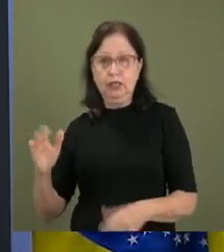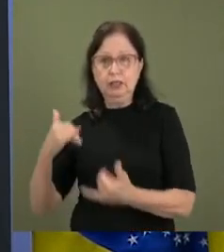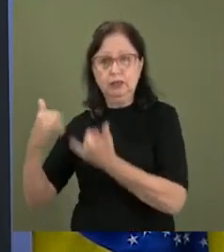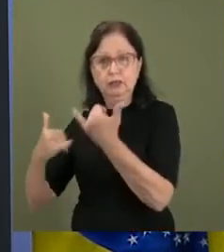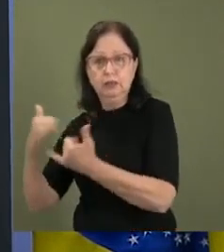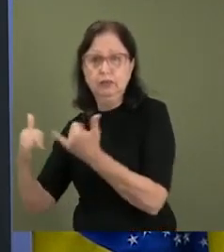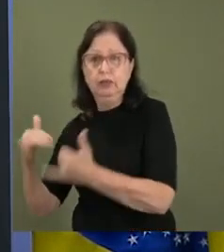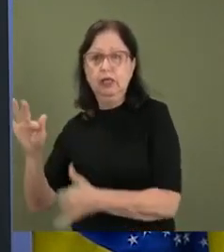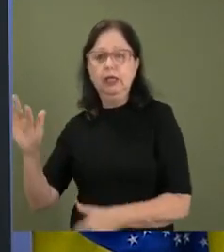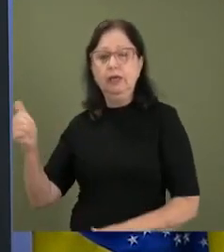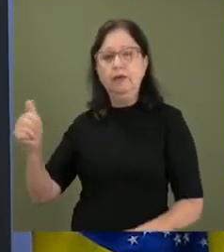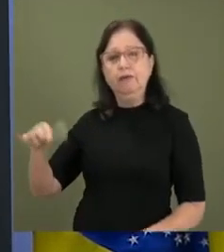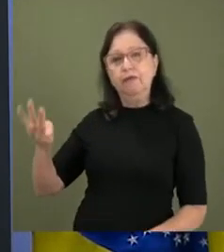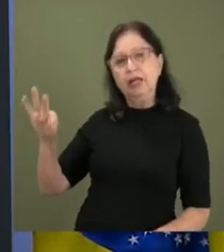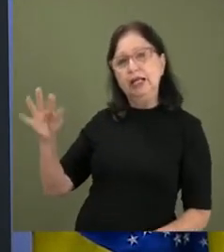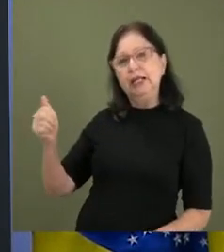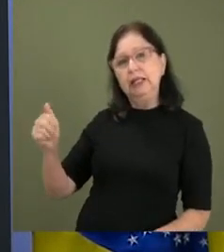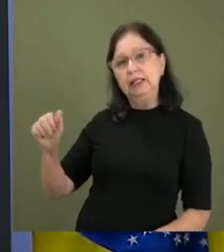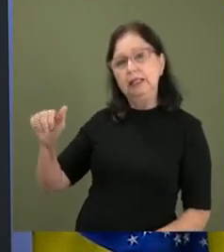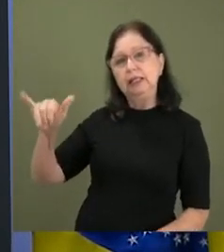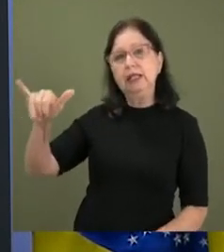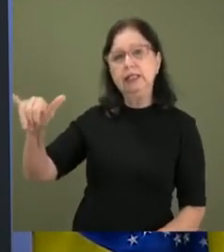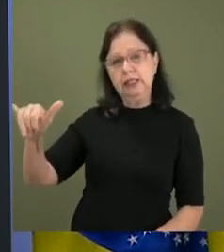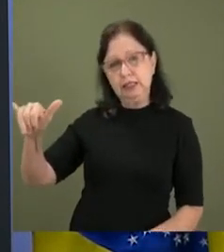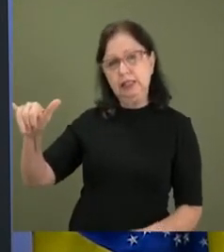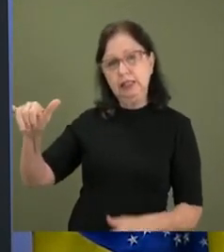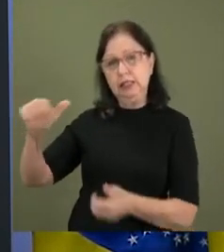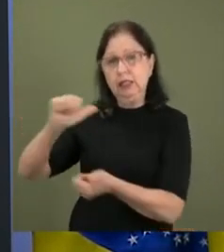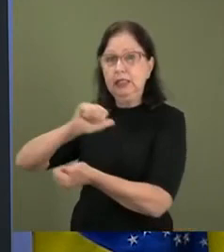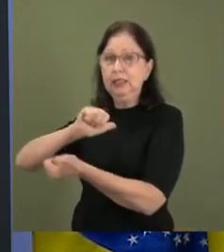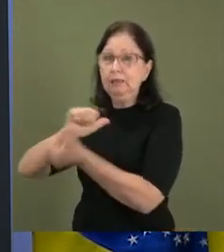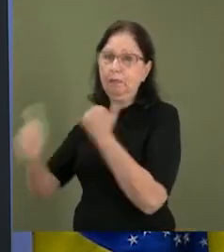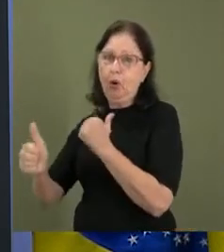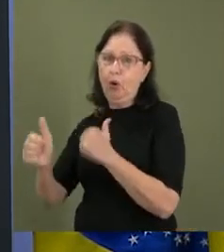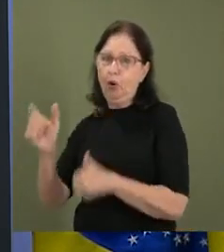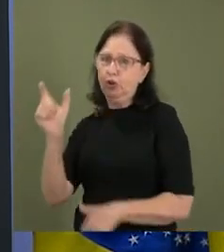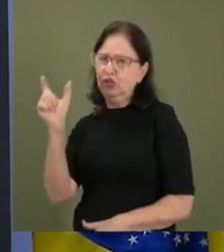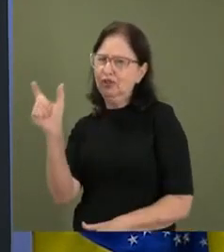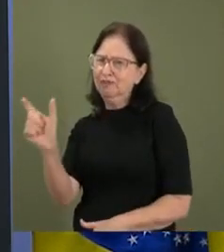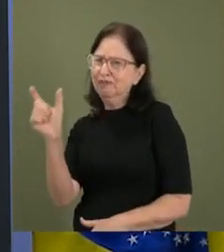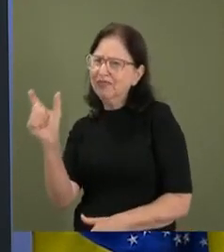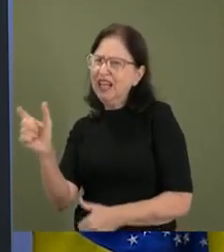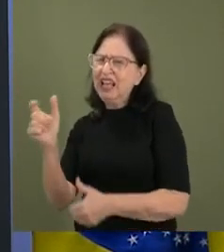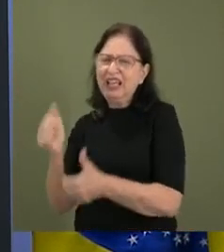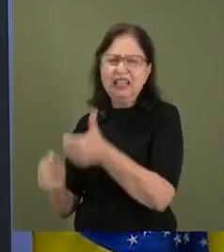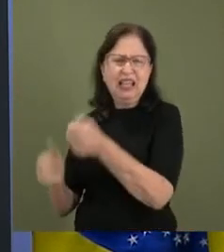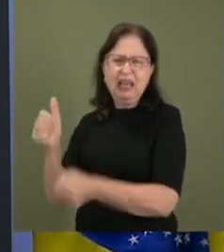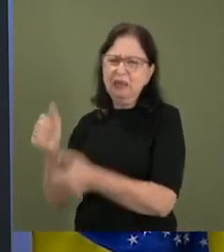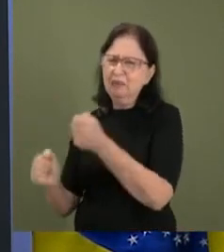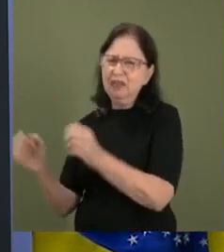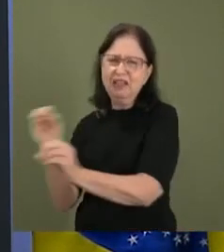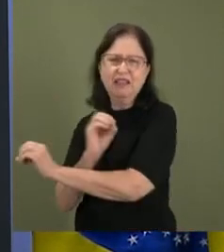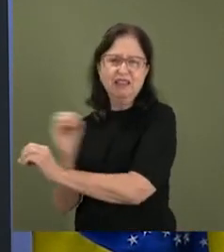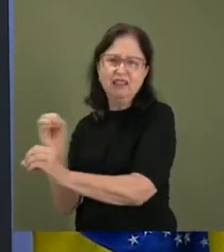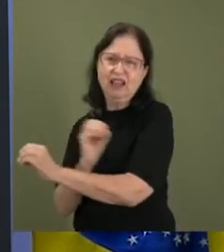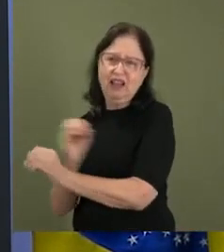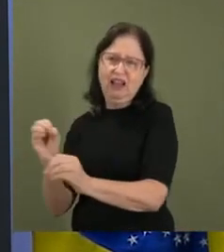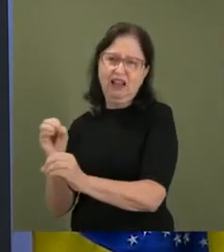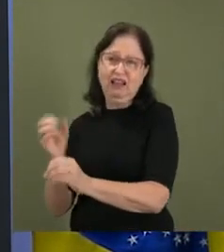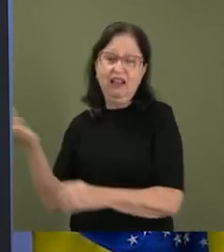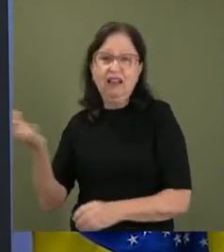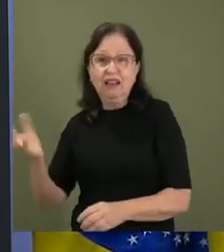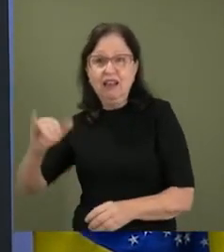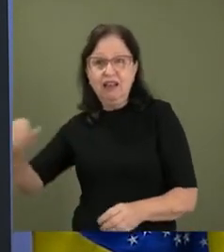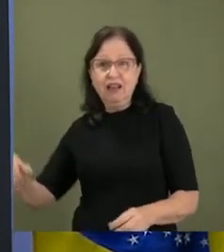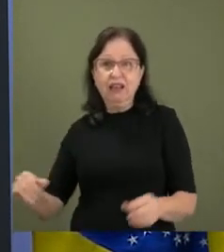mas não tem game no nome. A Associação Brasileira de Fantasy Sports quer regular, quer atuar sobre o projeto de marco regulatório de videogame. Eles são fantasy